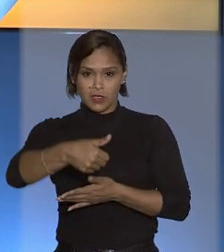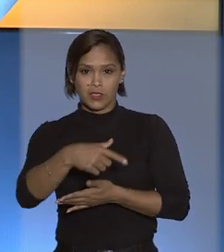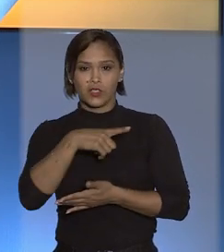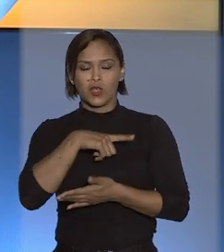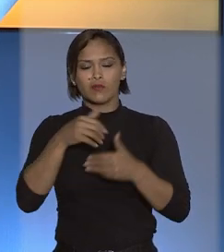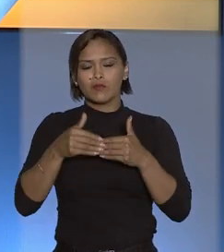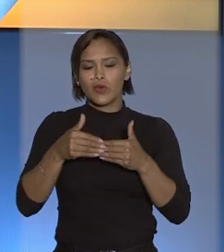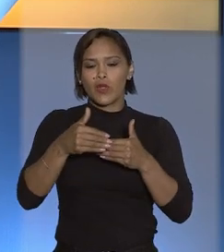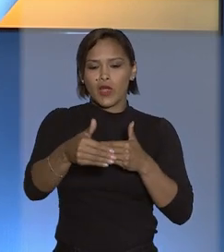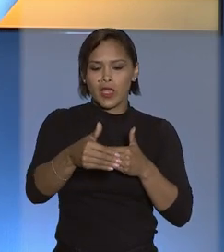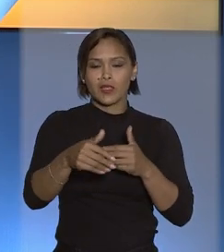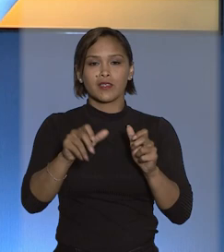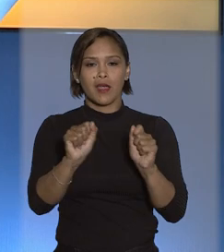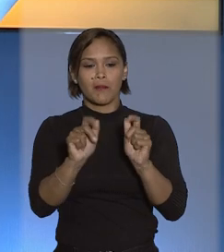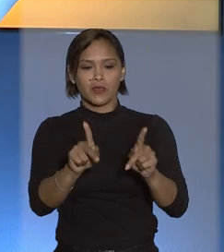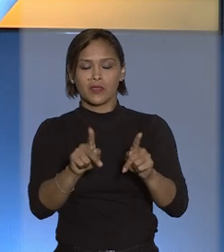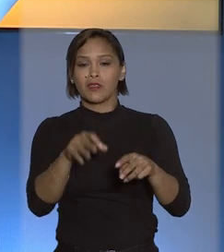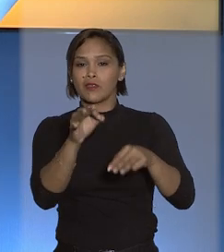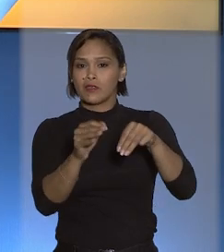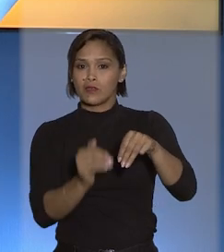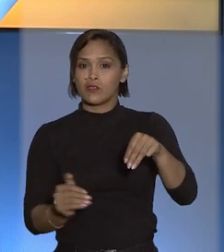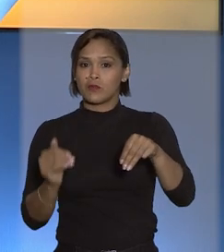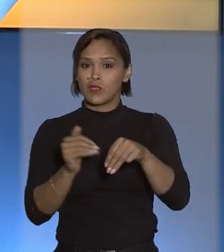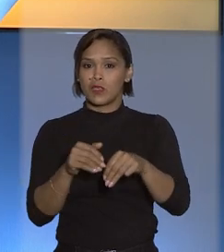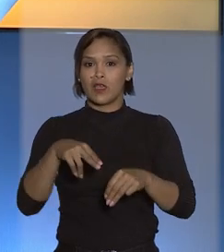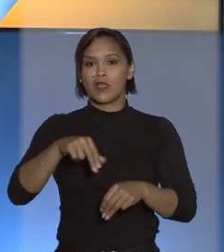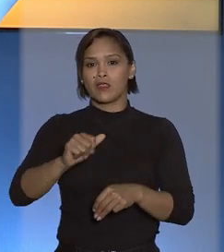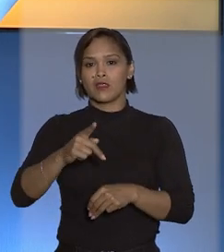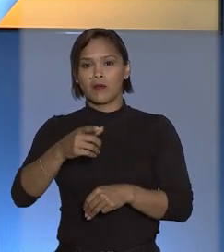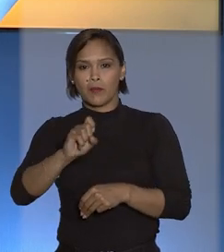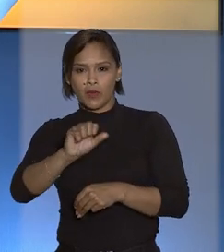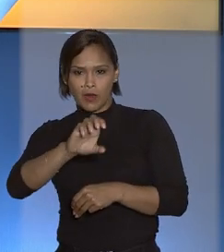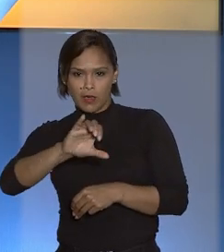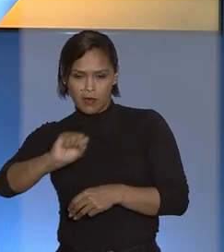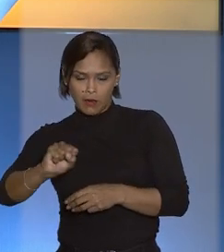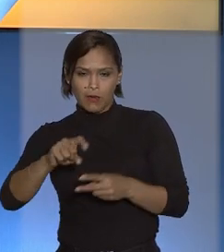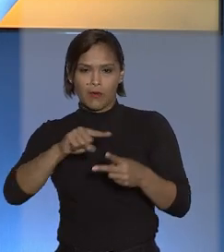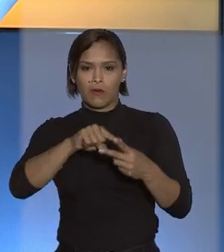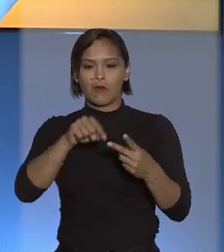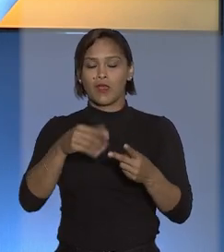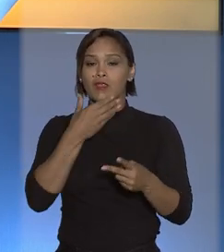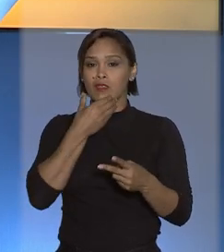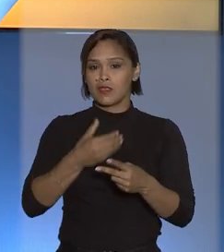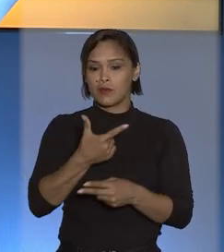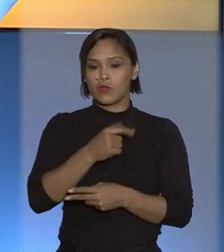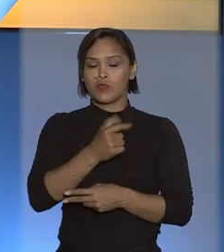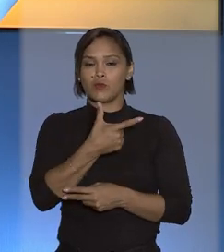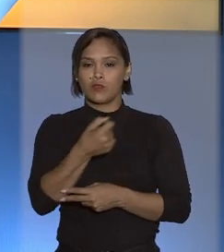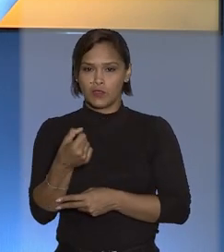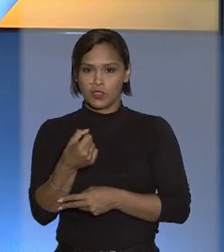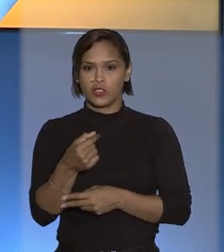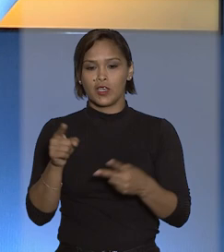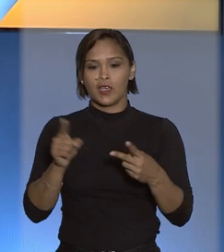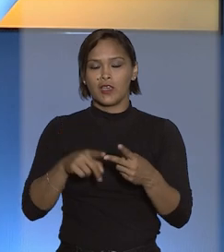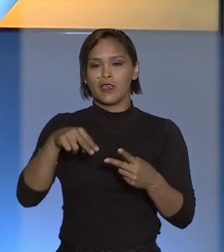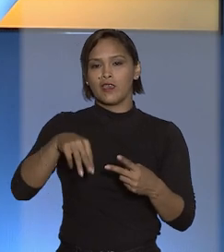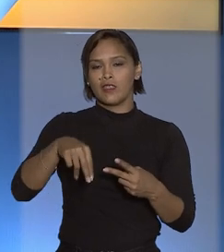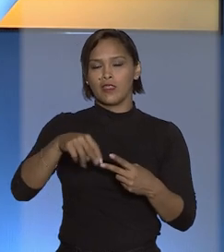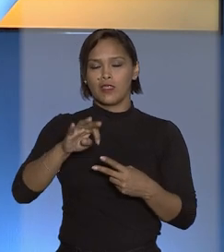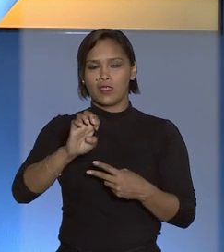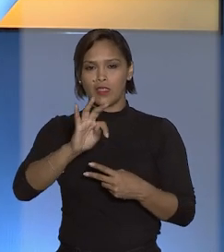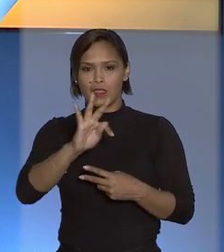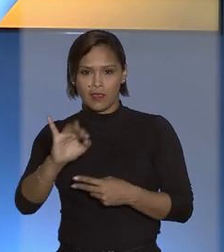decorrem da aposentadoria dos ministros Napoleão Nunes Maia Filho, em dezembro de 2020, e Nefe